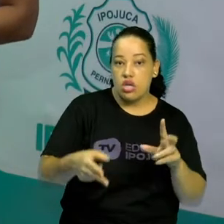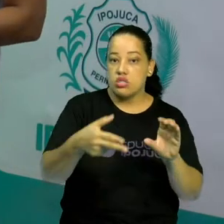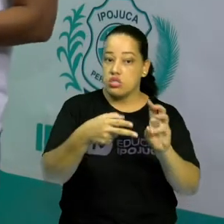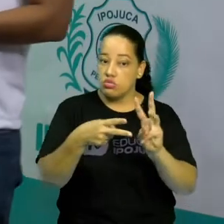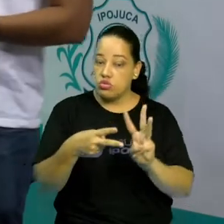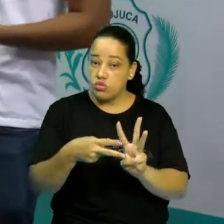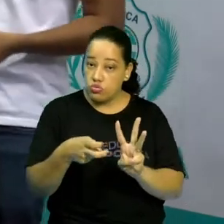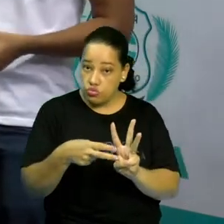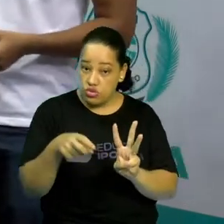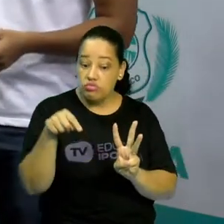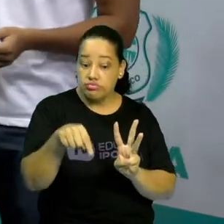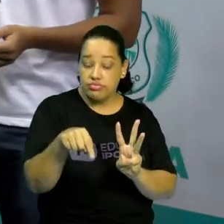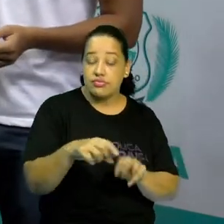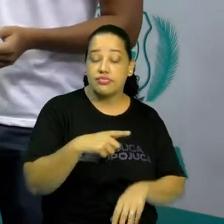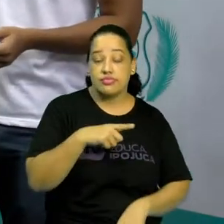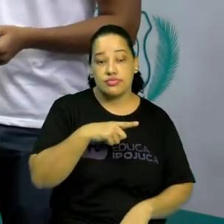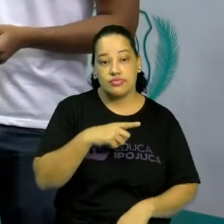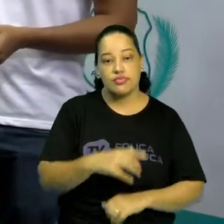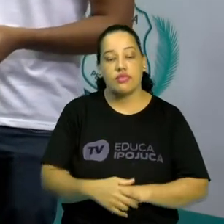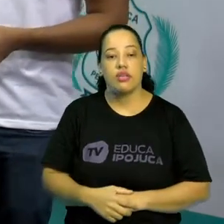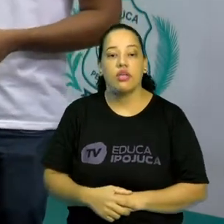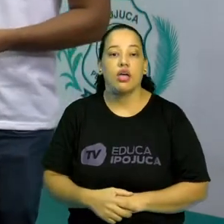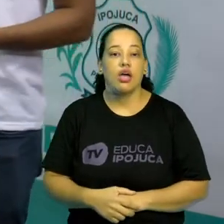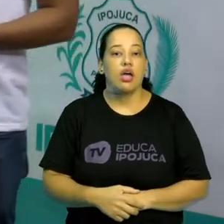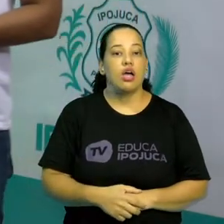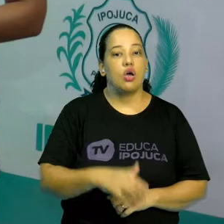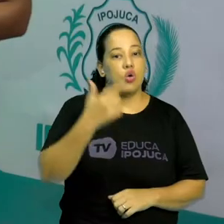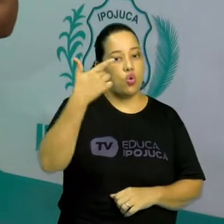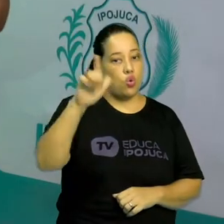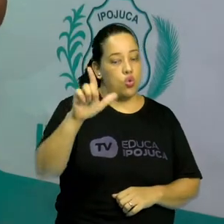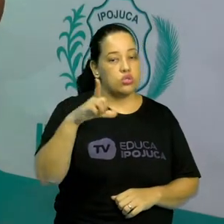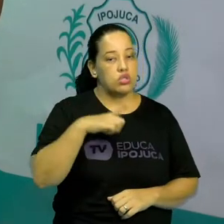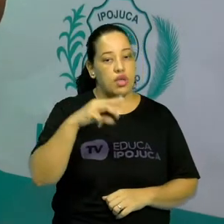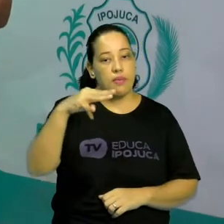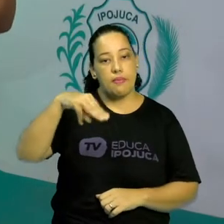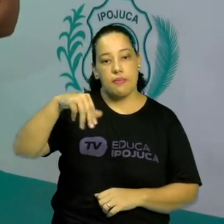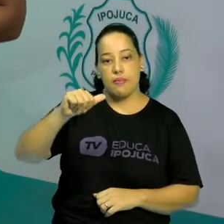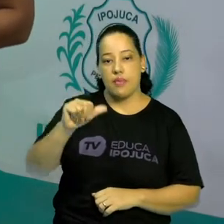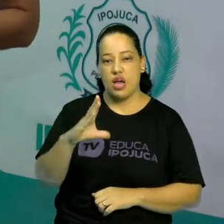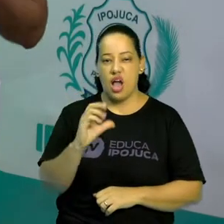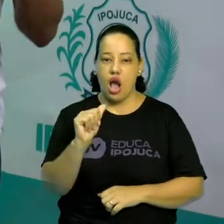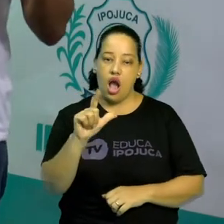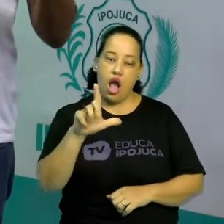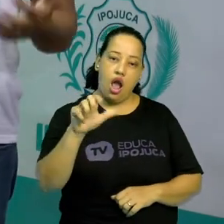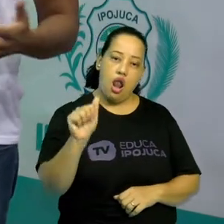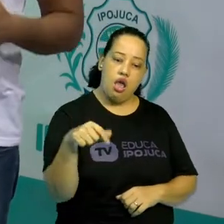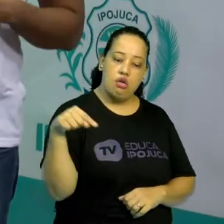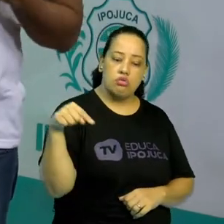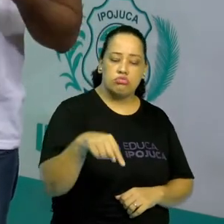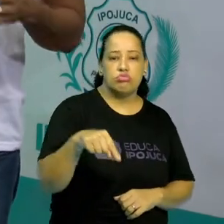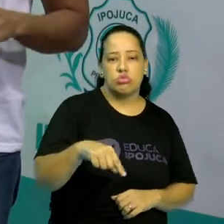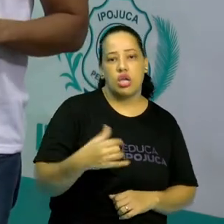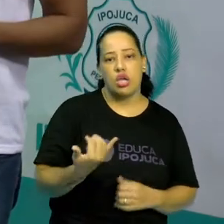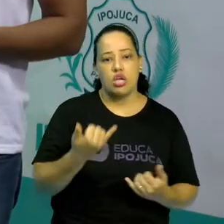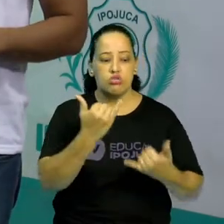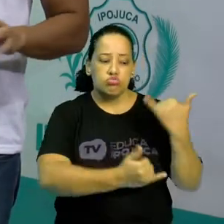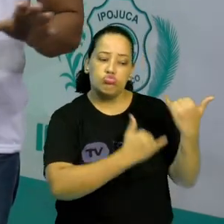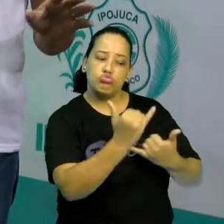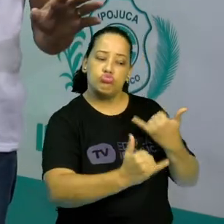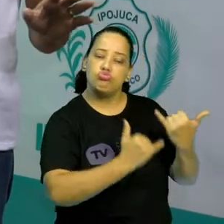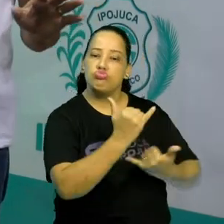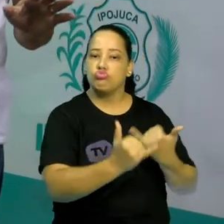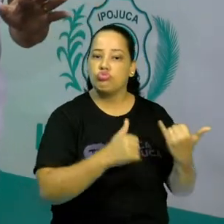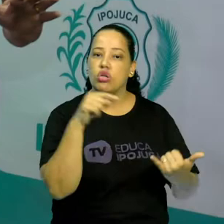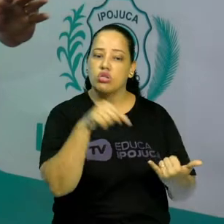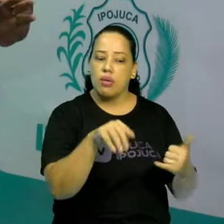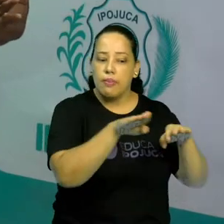Além deles, nós temos também a Mancala, que é um jogo bastante conhecido e que pode ser realizado